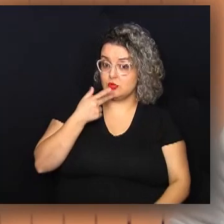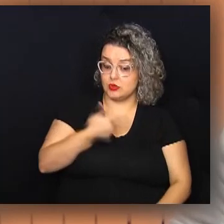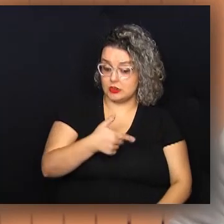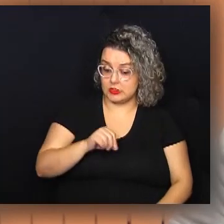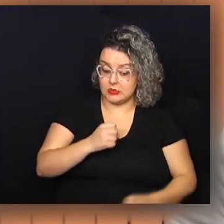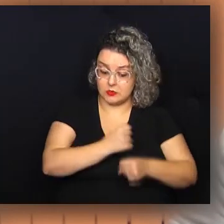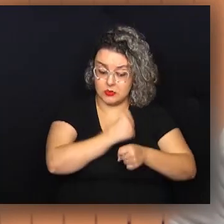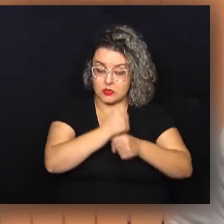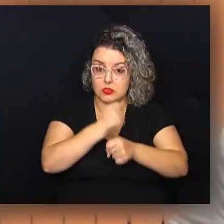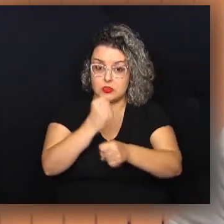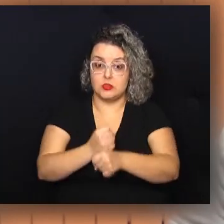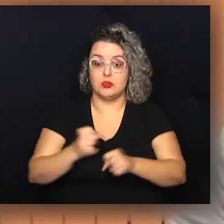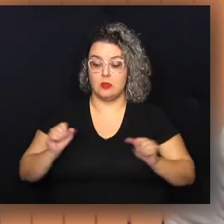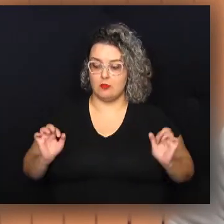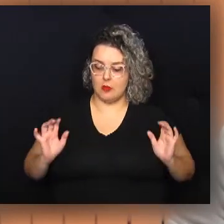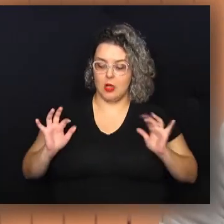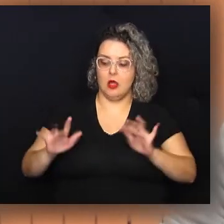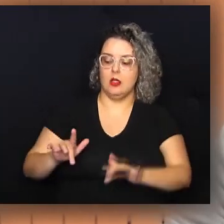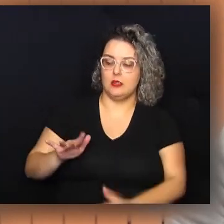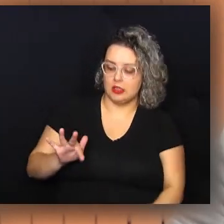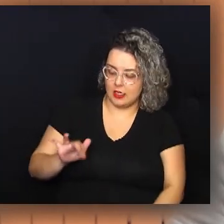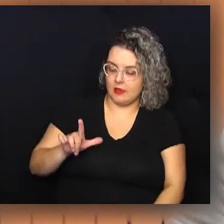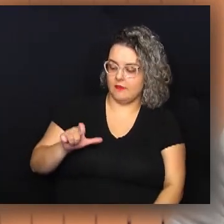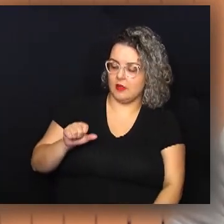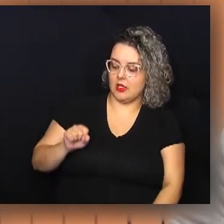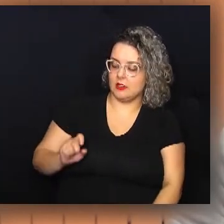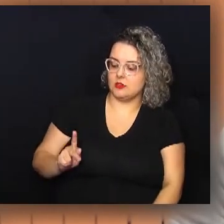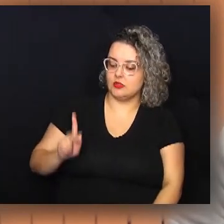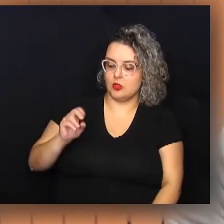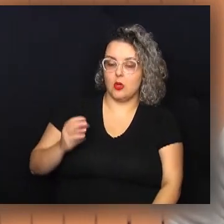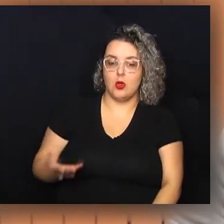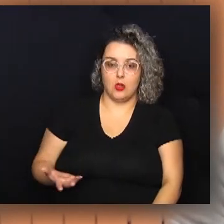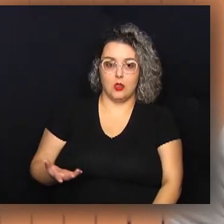pontuar que nesses 20 anos da ocupação da Flascô,